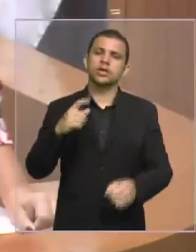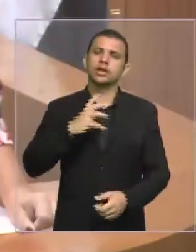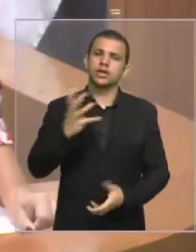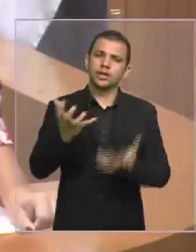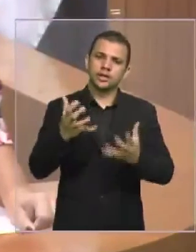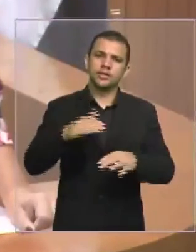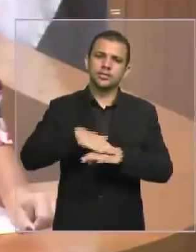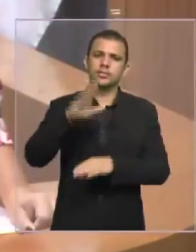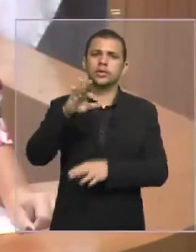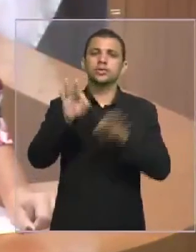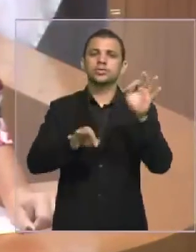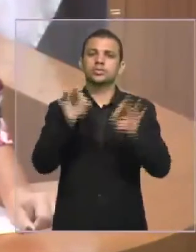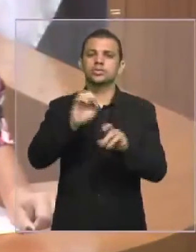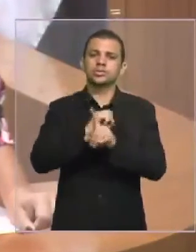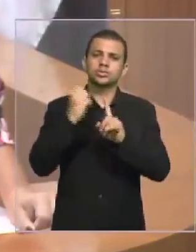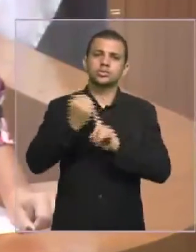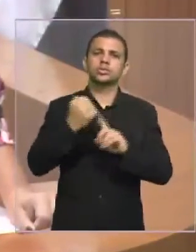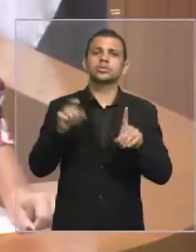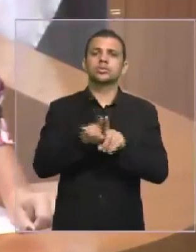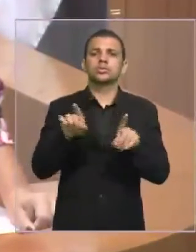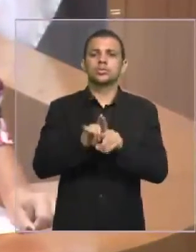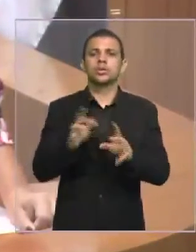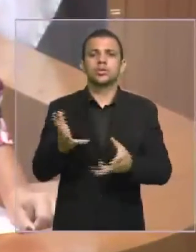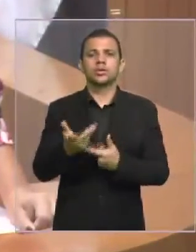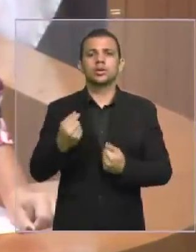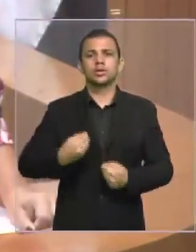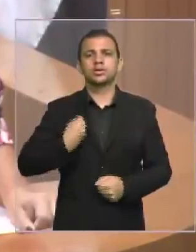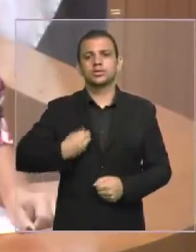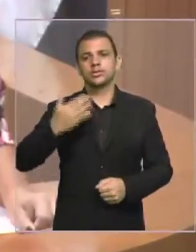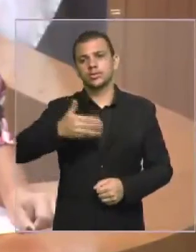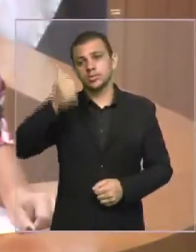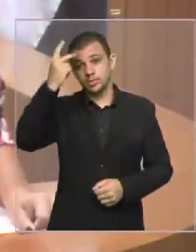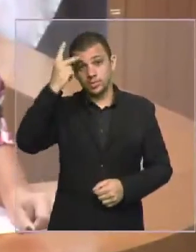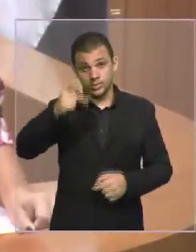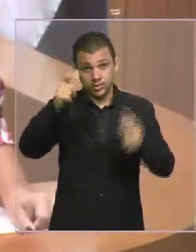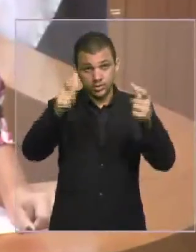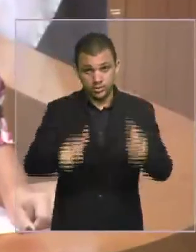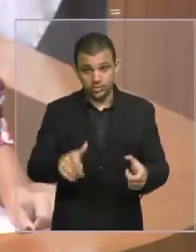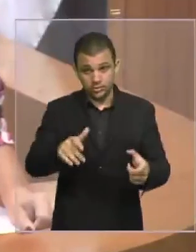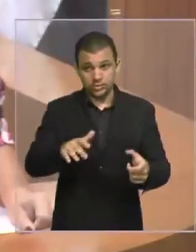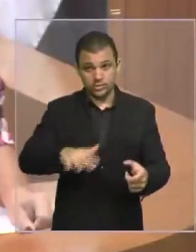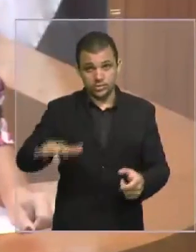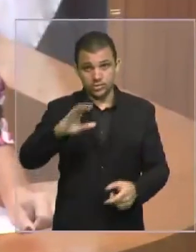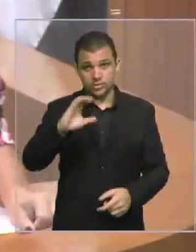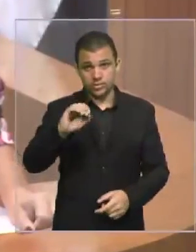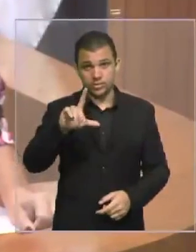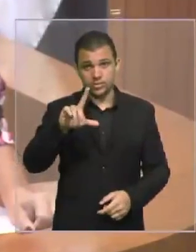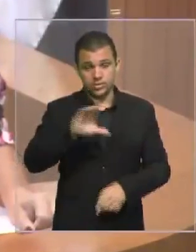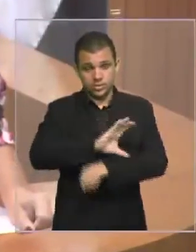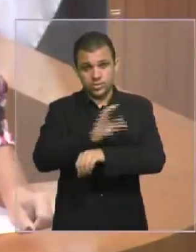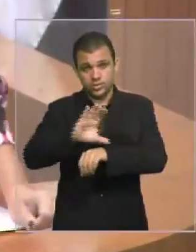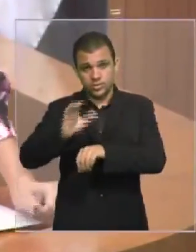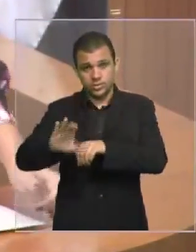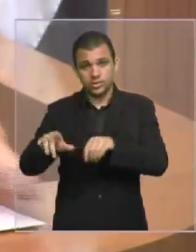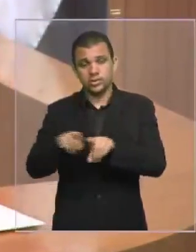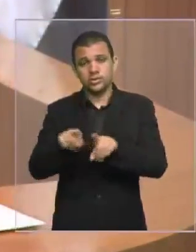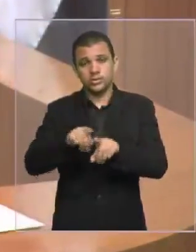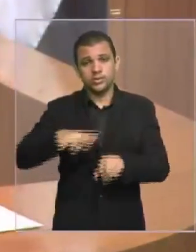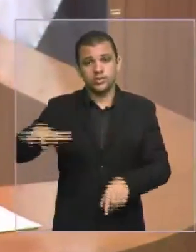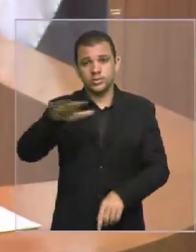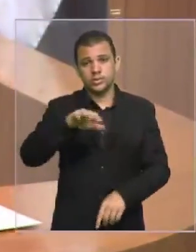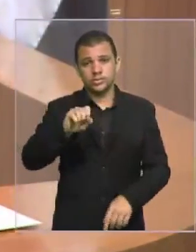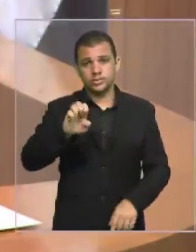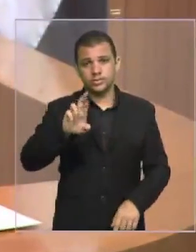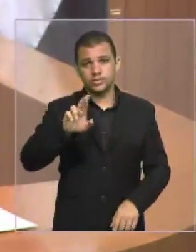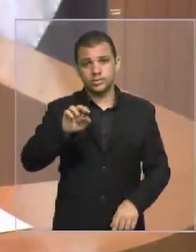qualidade de vida para o município de Colinas, para todo o Médio Sertão e também para o Maranhão.